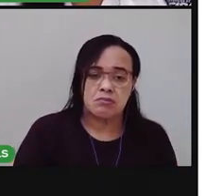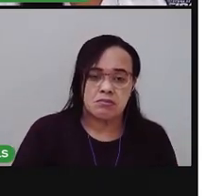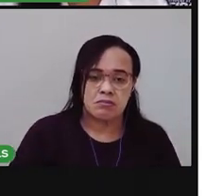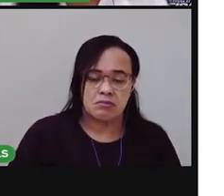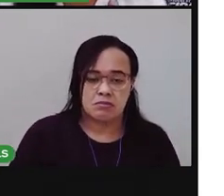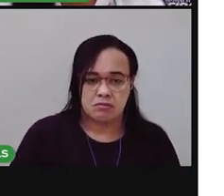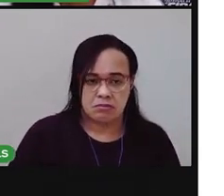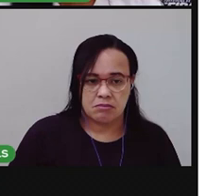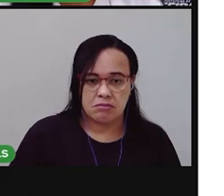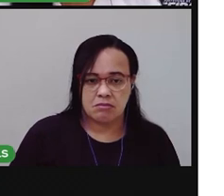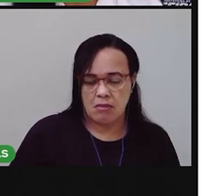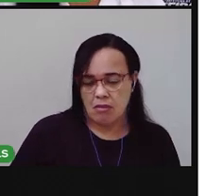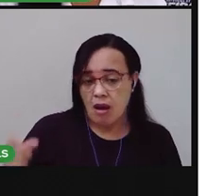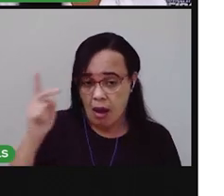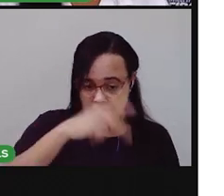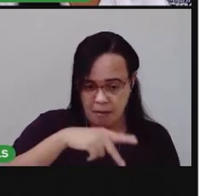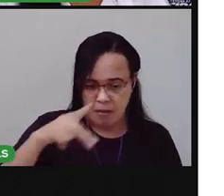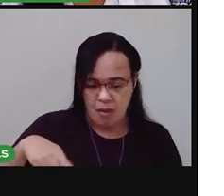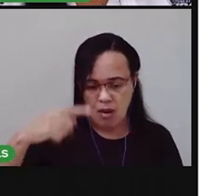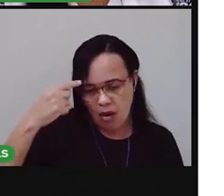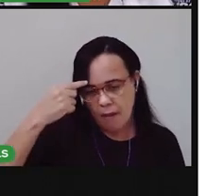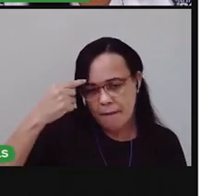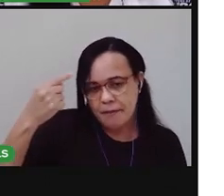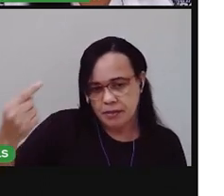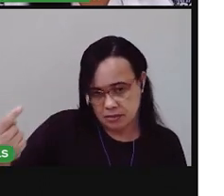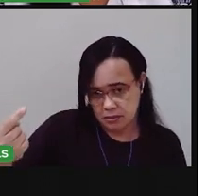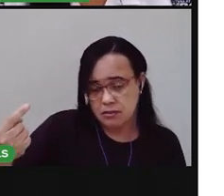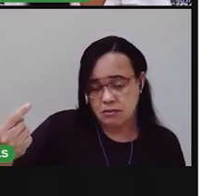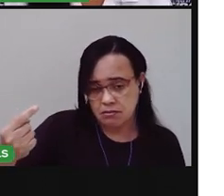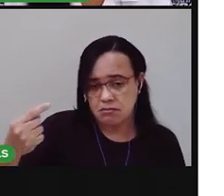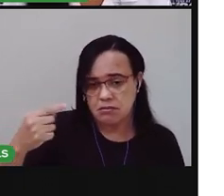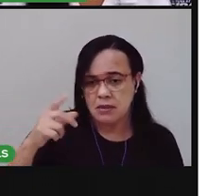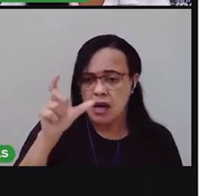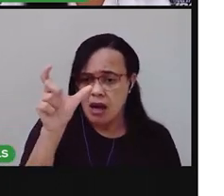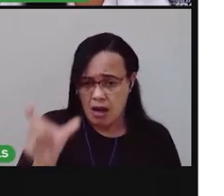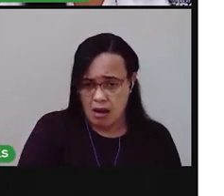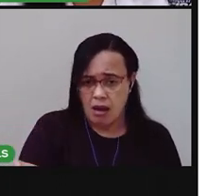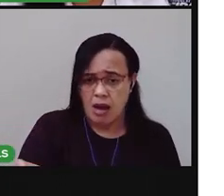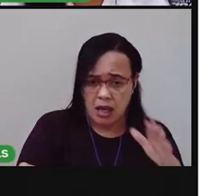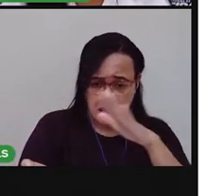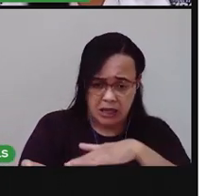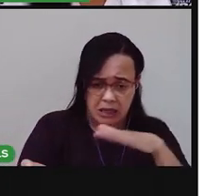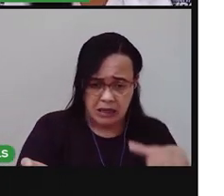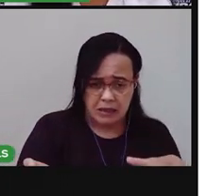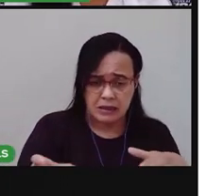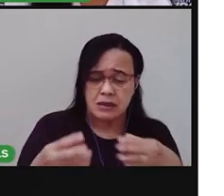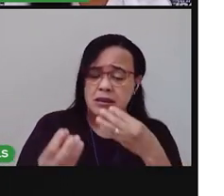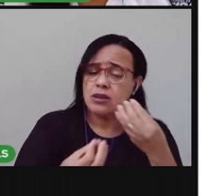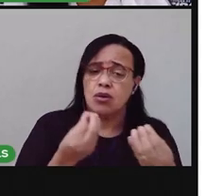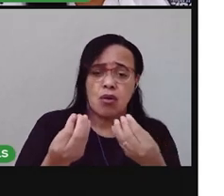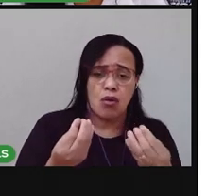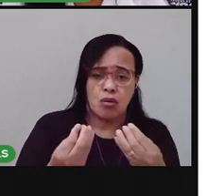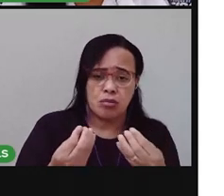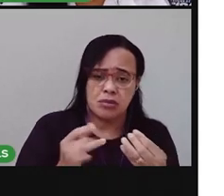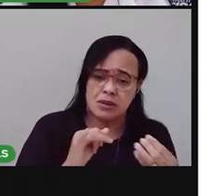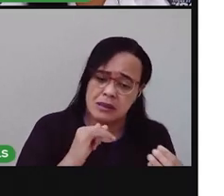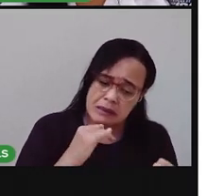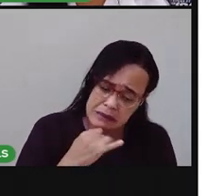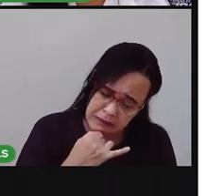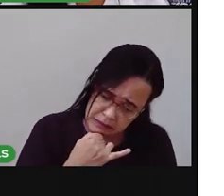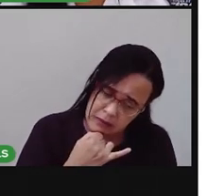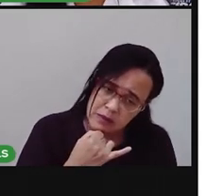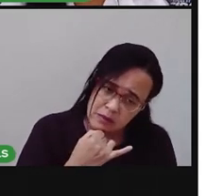Eu penso que elas devem ficar muito tristes e não poder fazer as atividades que são importantes